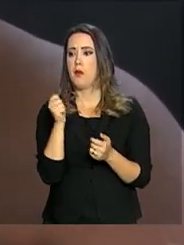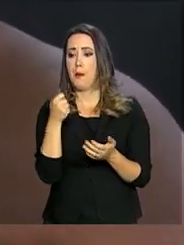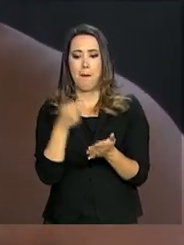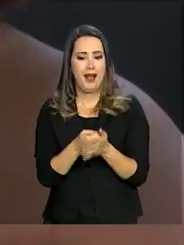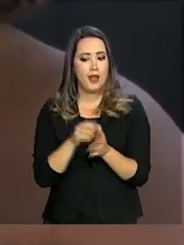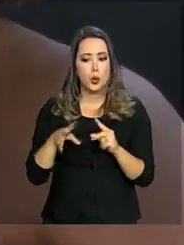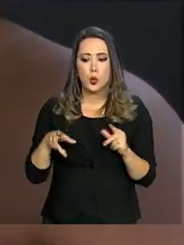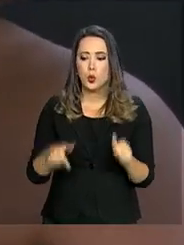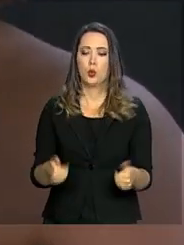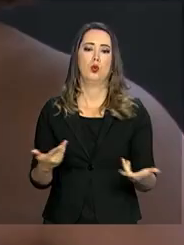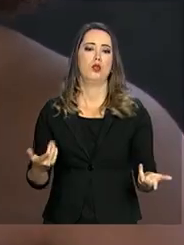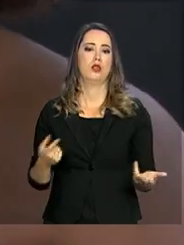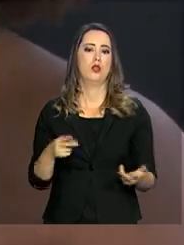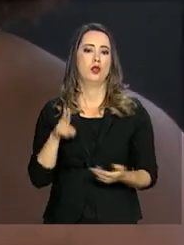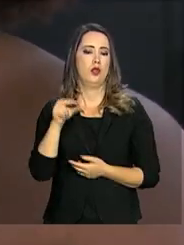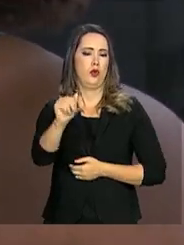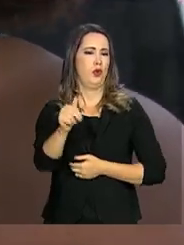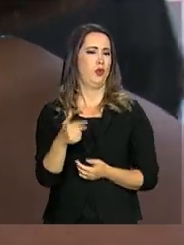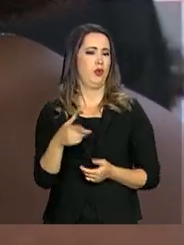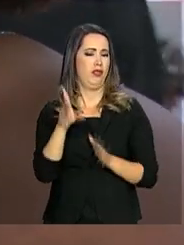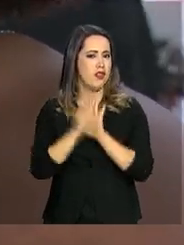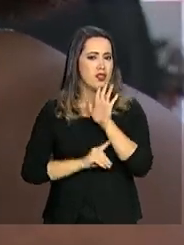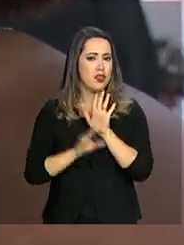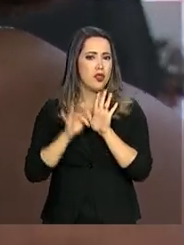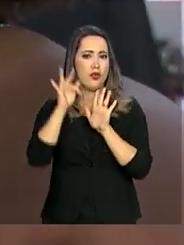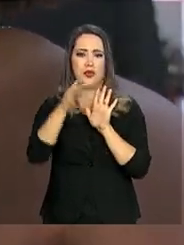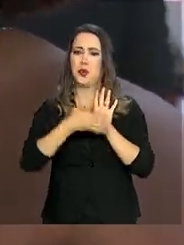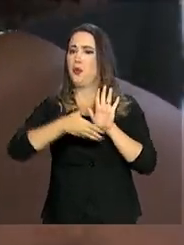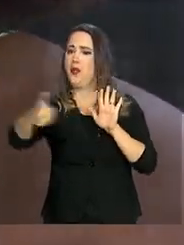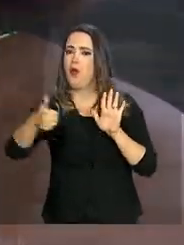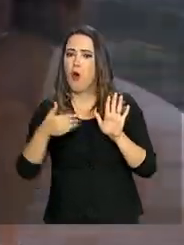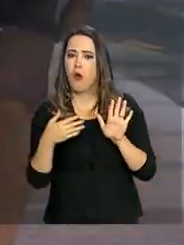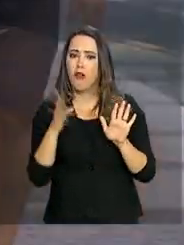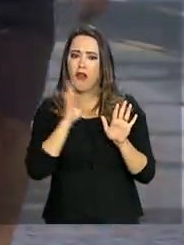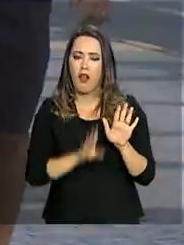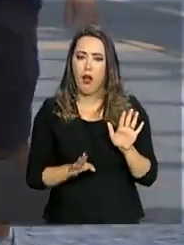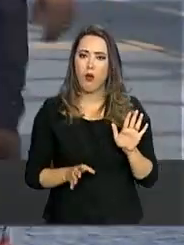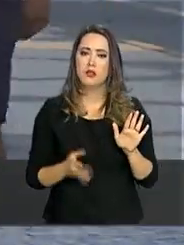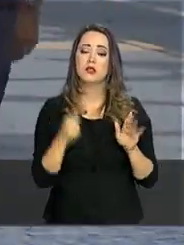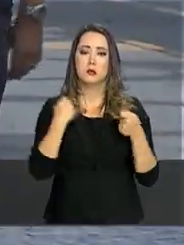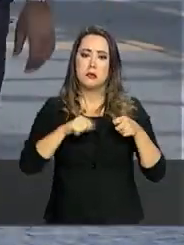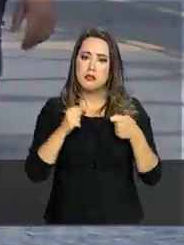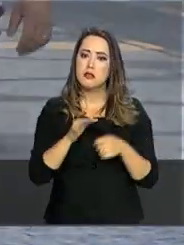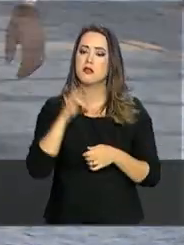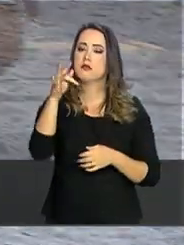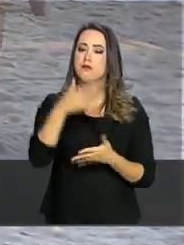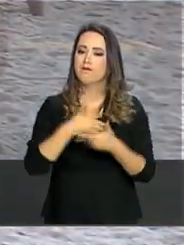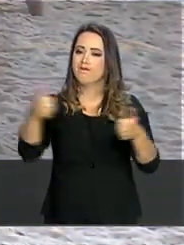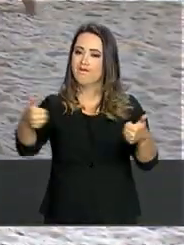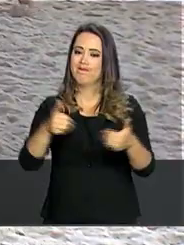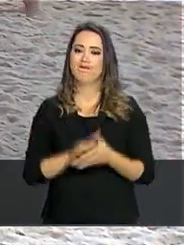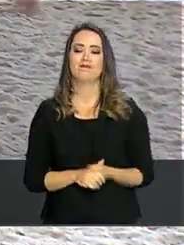paga. E a gente não vai ter direito a ter um futuro legal, um futuro melhor. Tem que ter um futuro melhor.